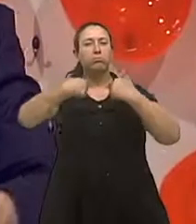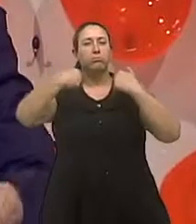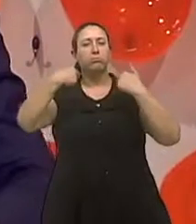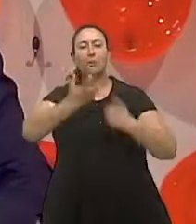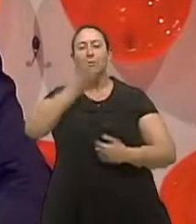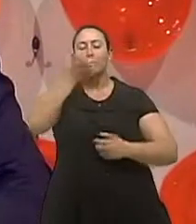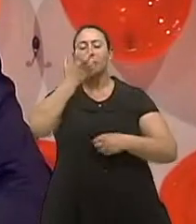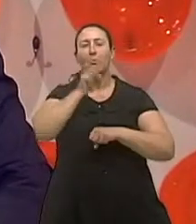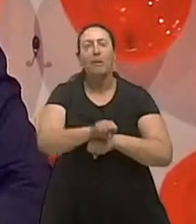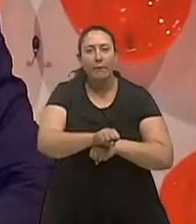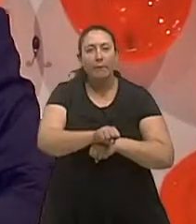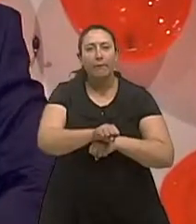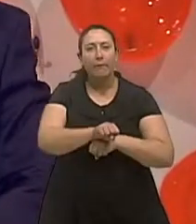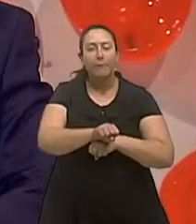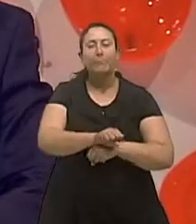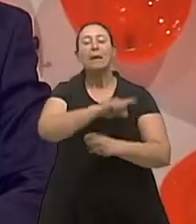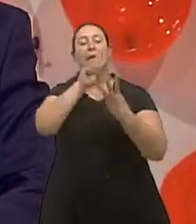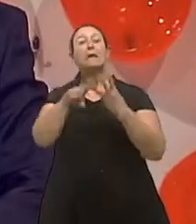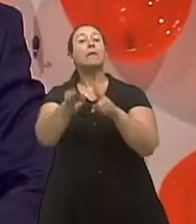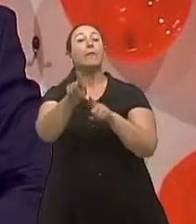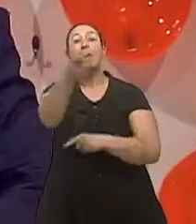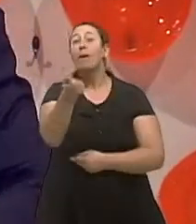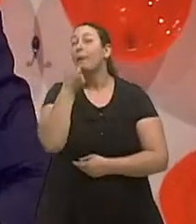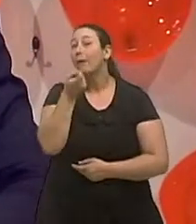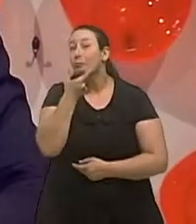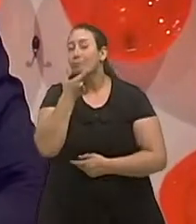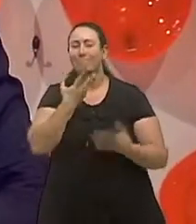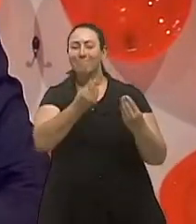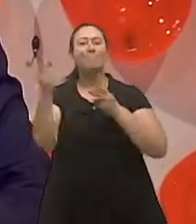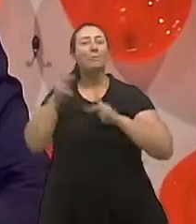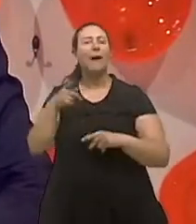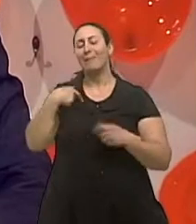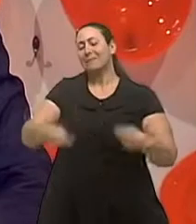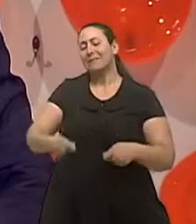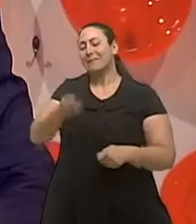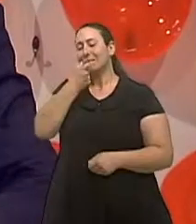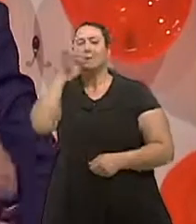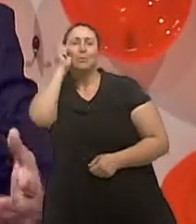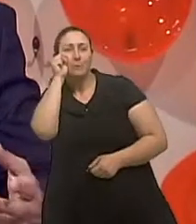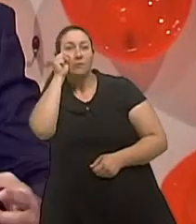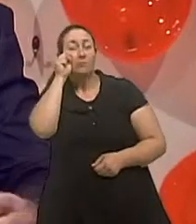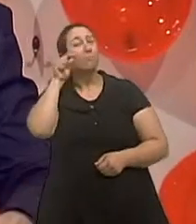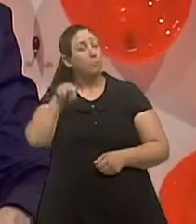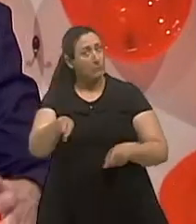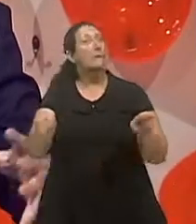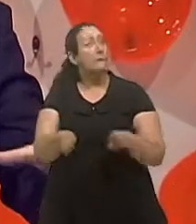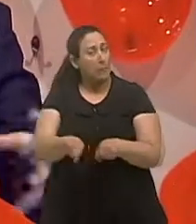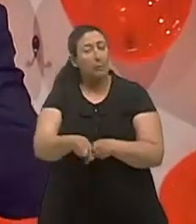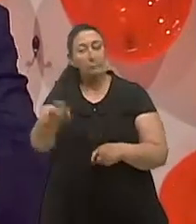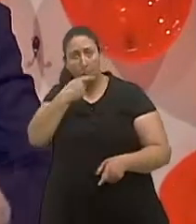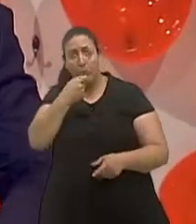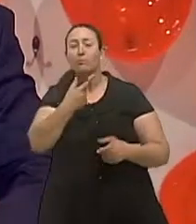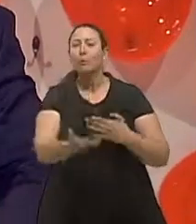Isso também faz um grande relaxamento na musculatura. Então é uma série de fatores que estão relacionados e